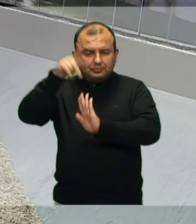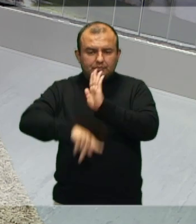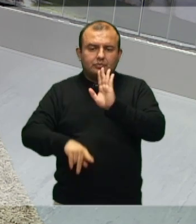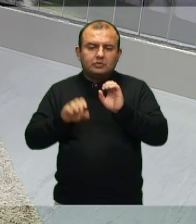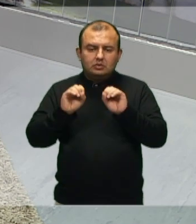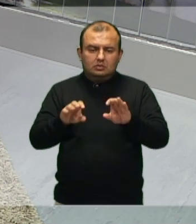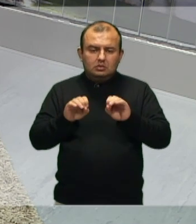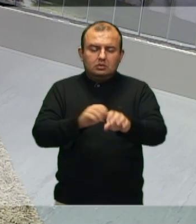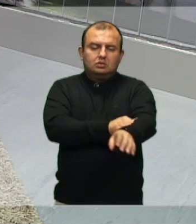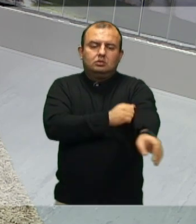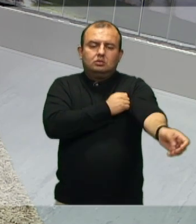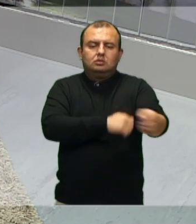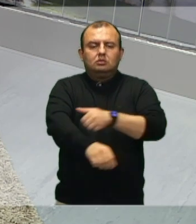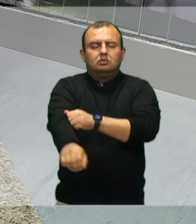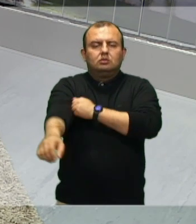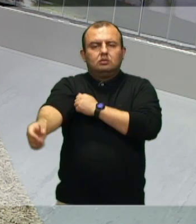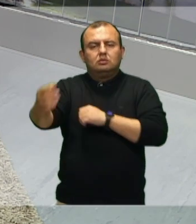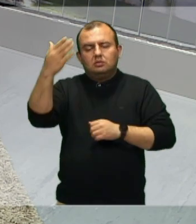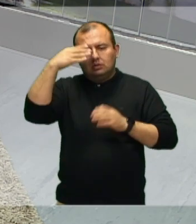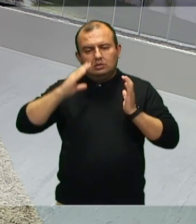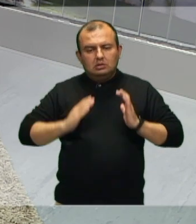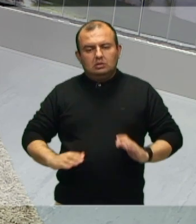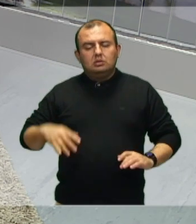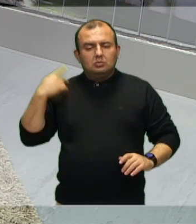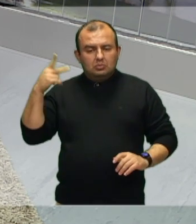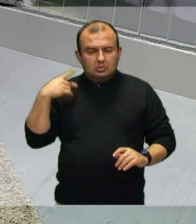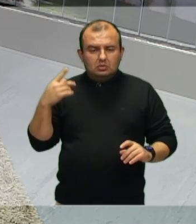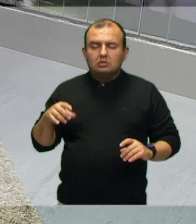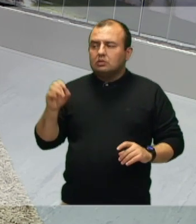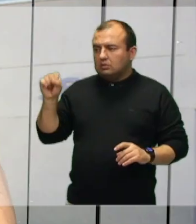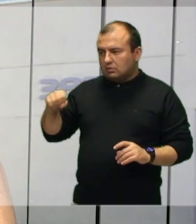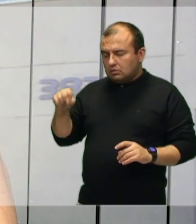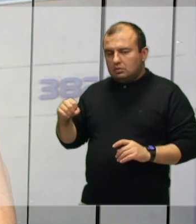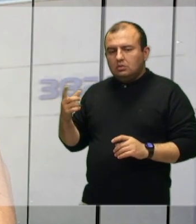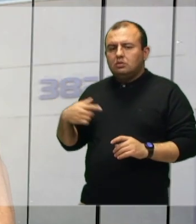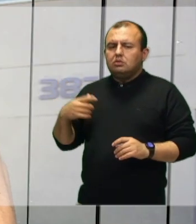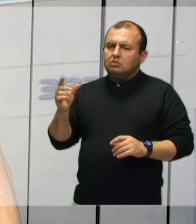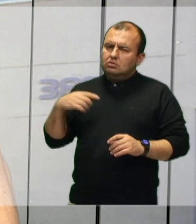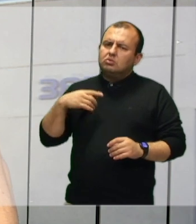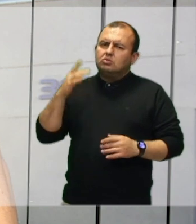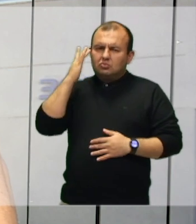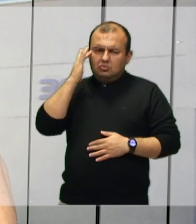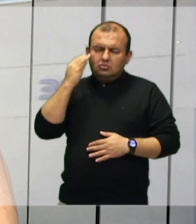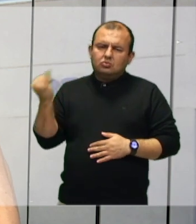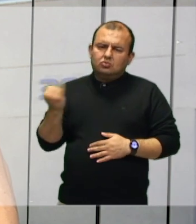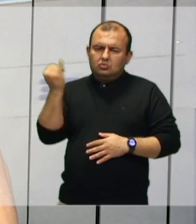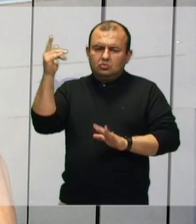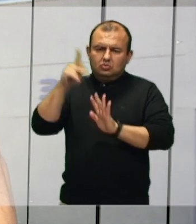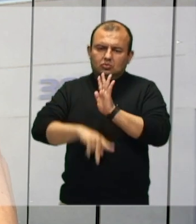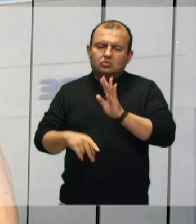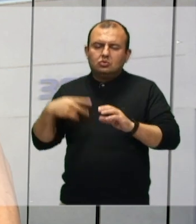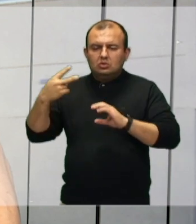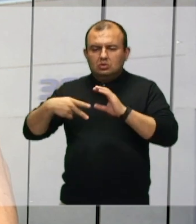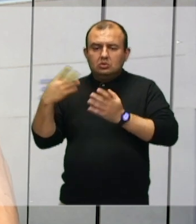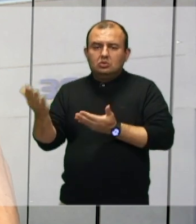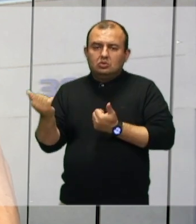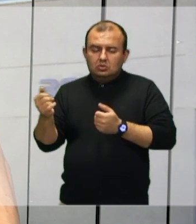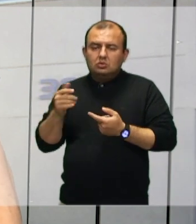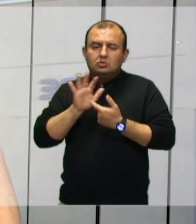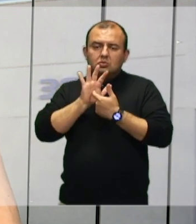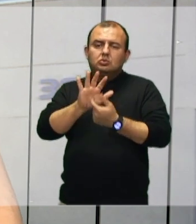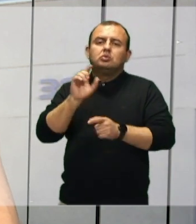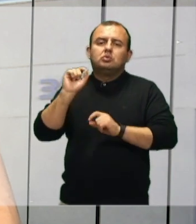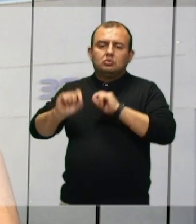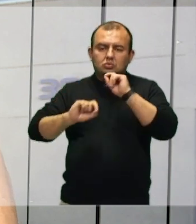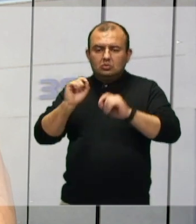educacionais para a cidadania e política? Sim, eu realmente achei muito importante esse projeto da Câmara Mirim, porque ele traz cada